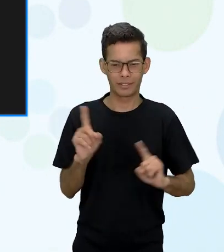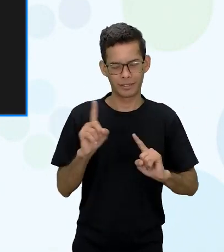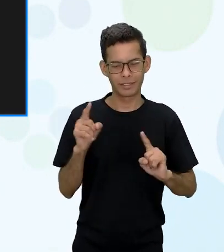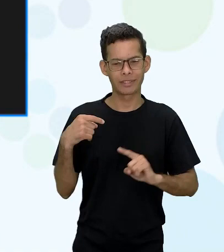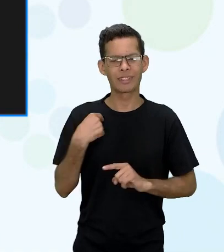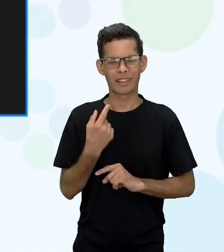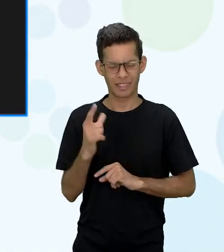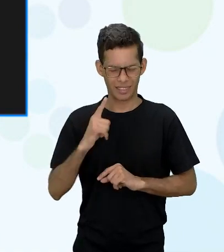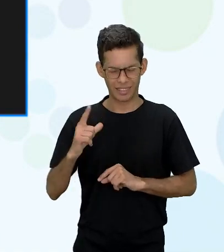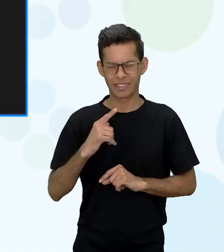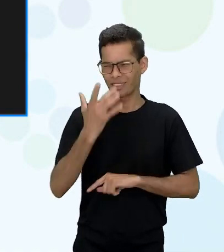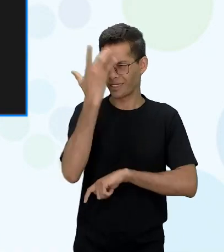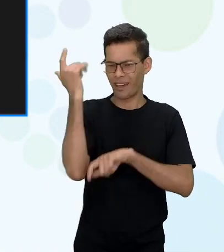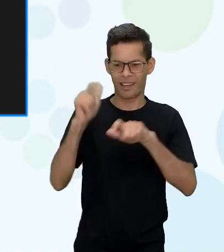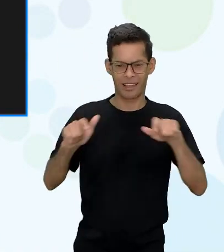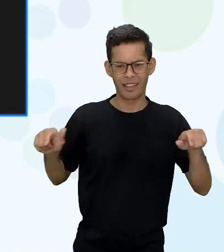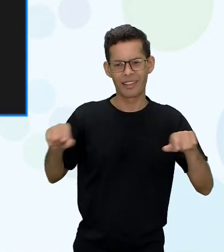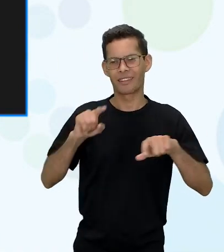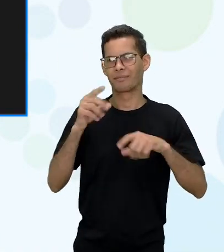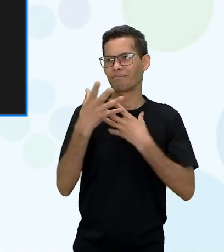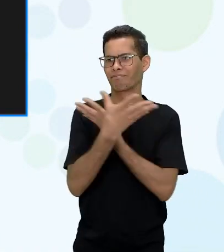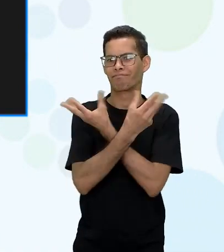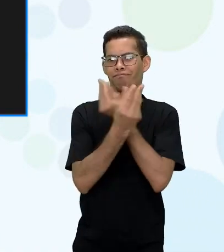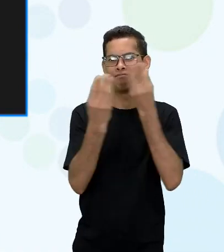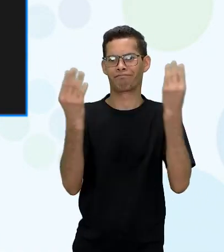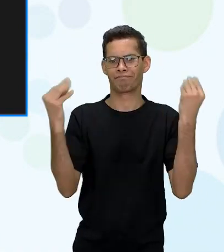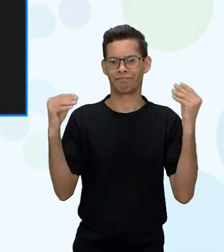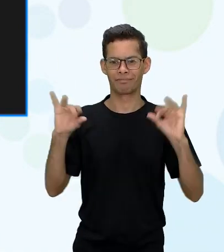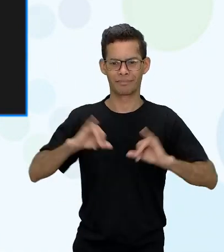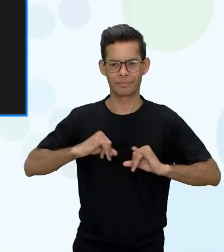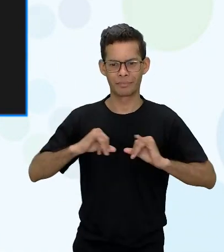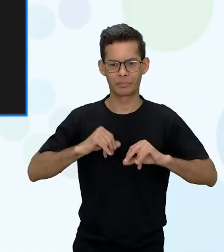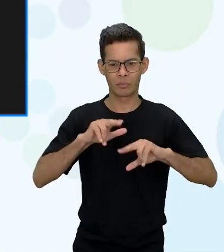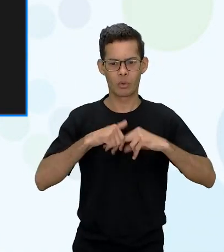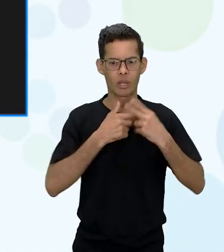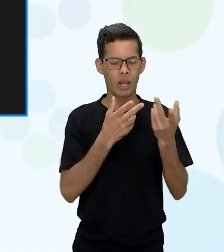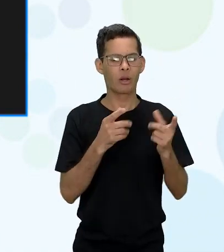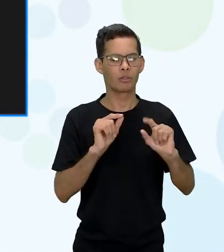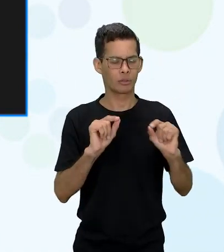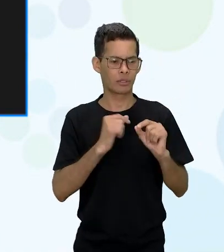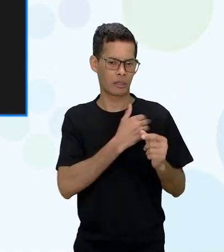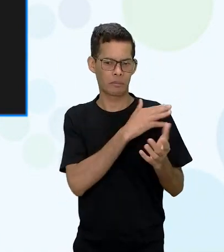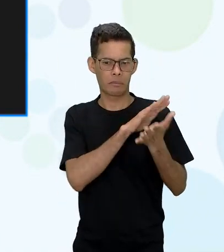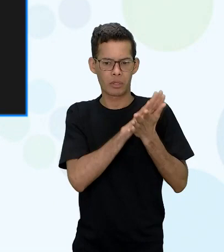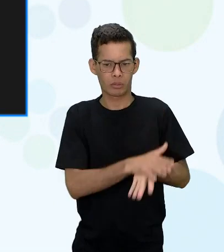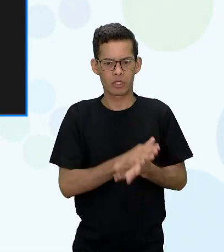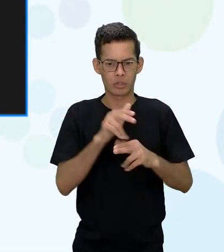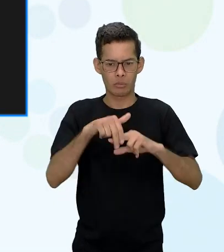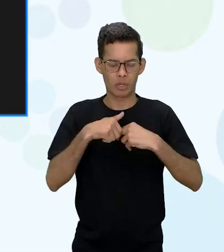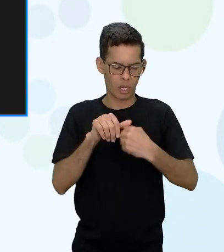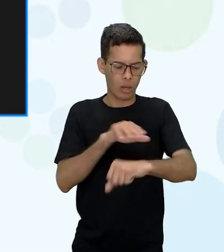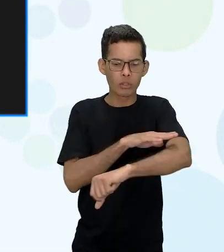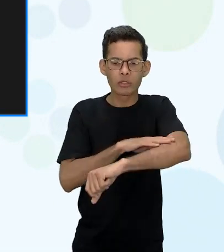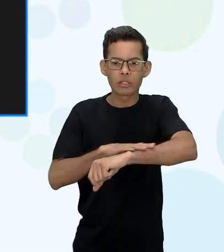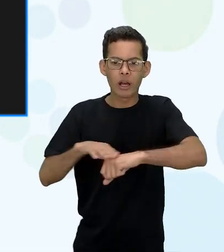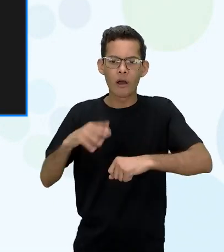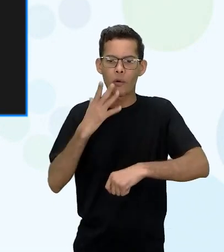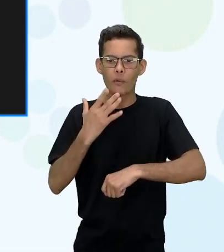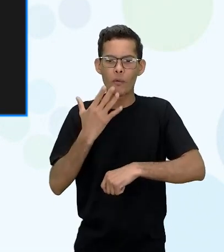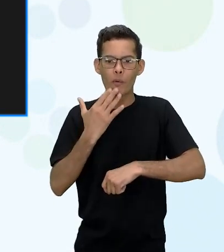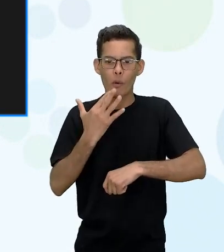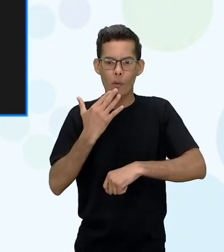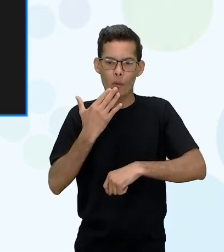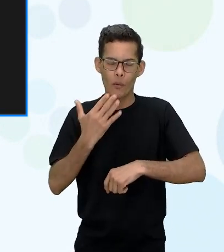muita gente sofrendo preconceito pela cor da sua pele isso é um